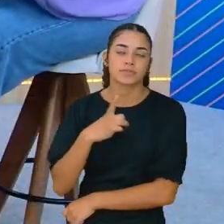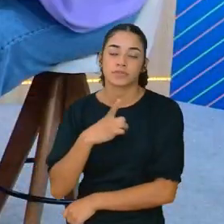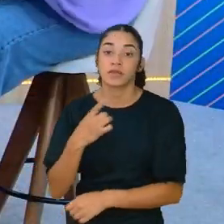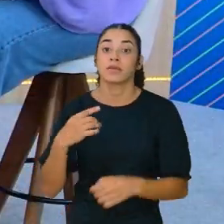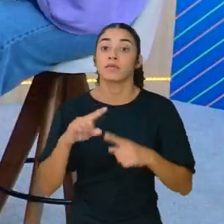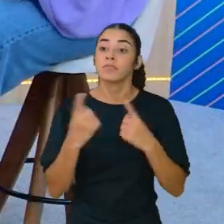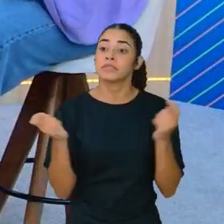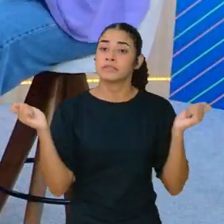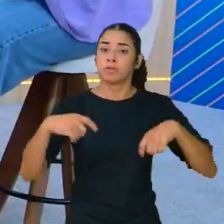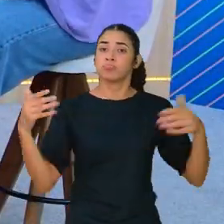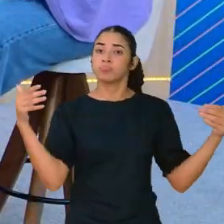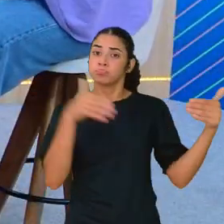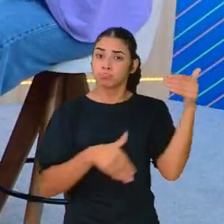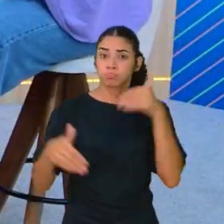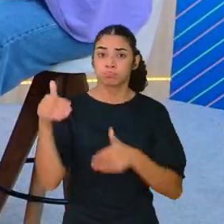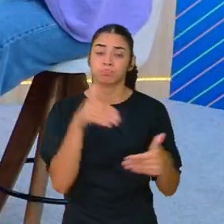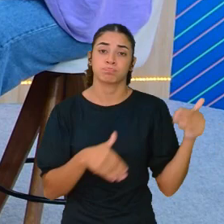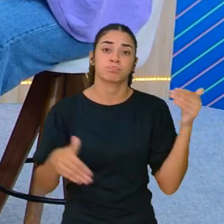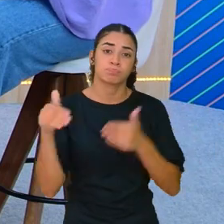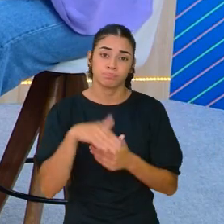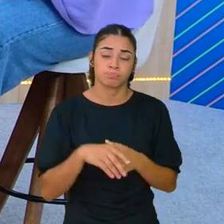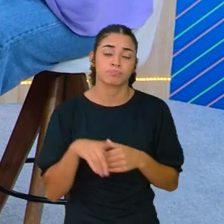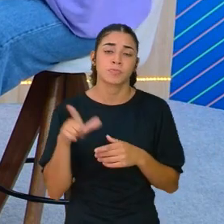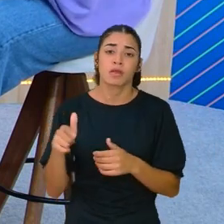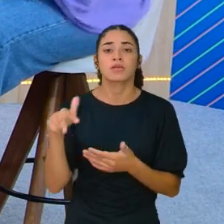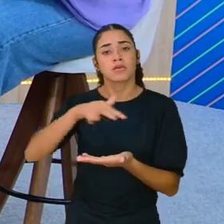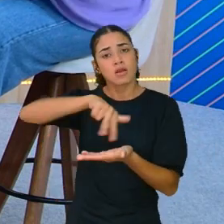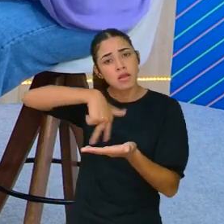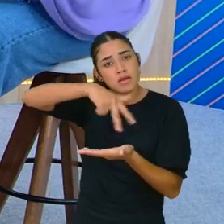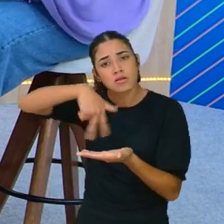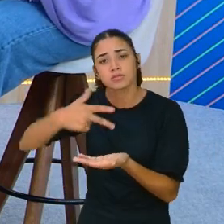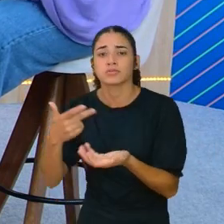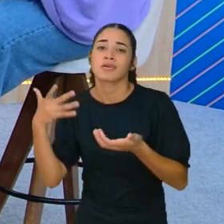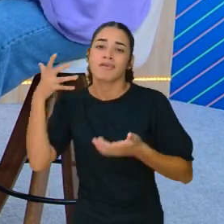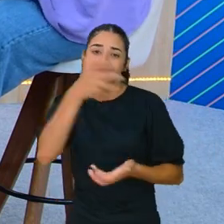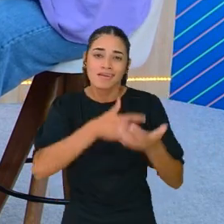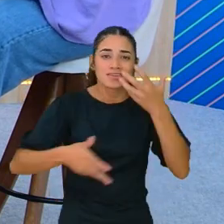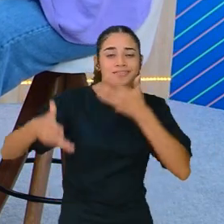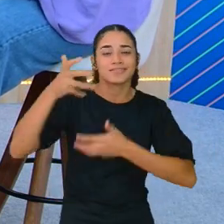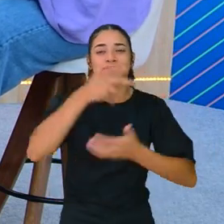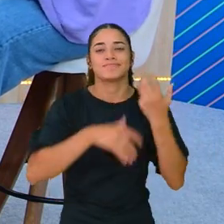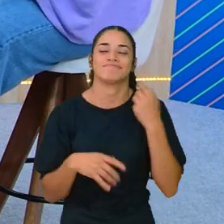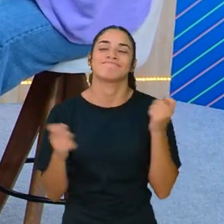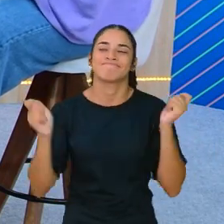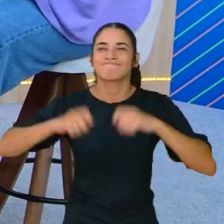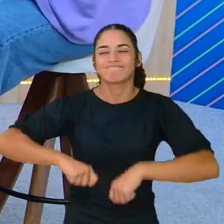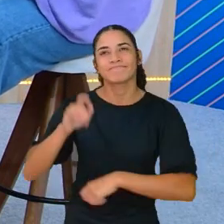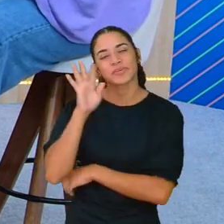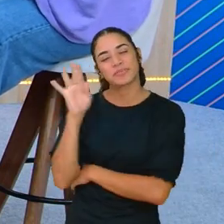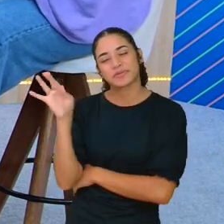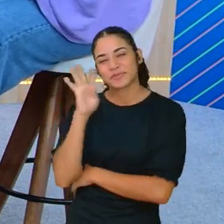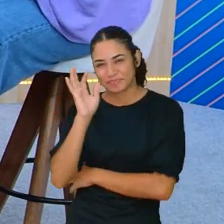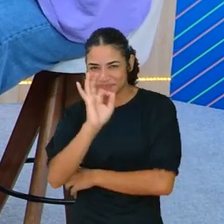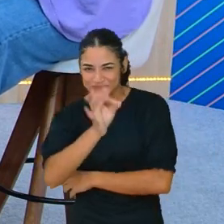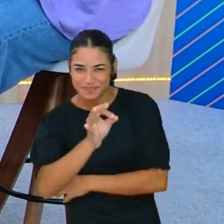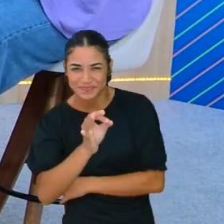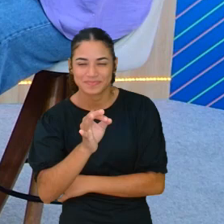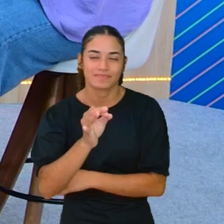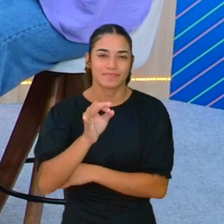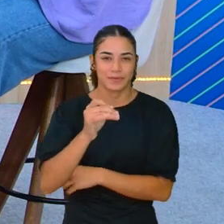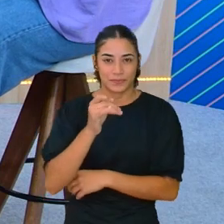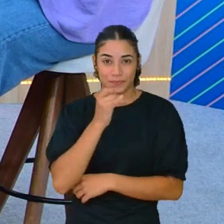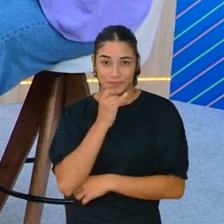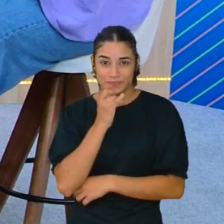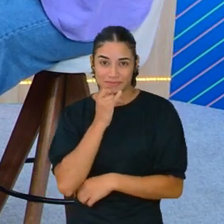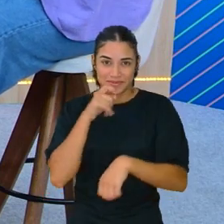Ele também participe, sabe? Ele também dance, ele também cante. Já dá para imaginar, não é, Thaís? Quando o Dini